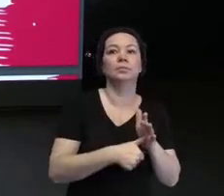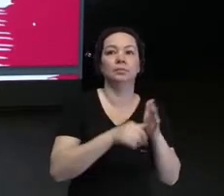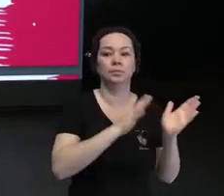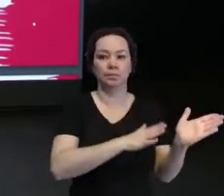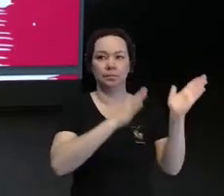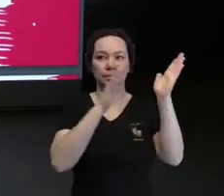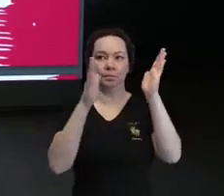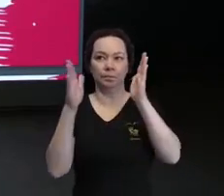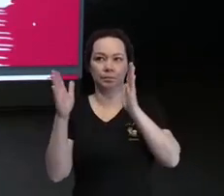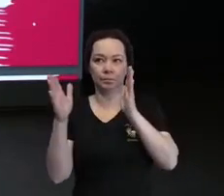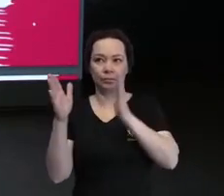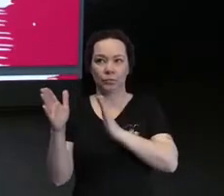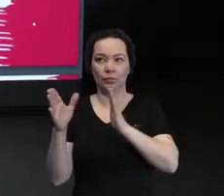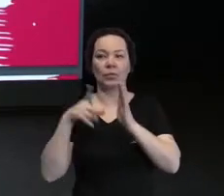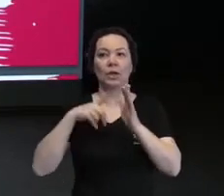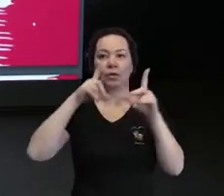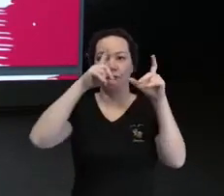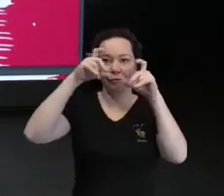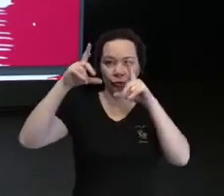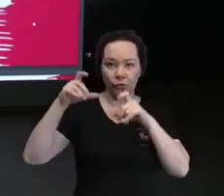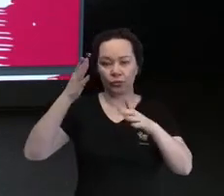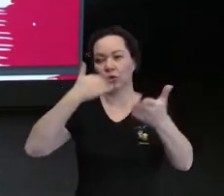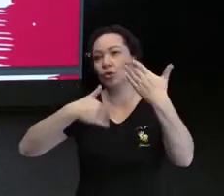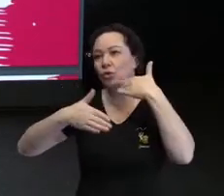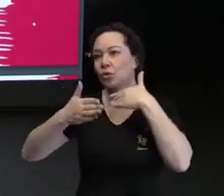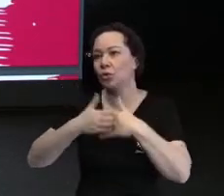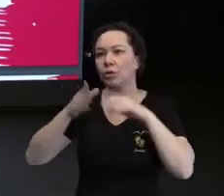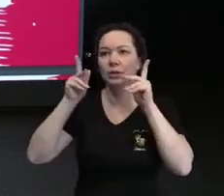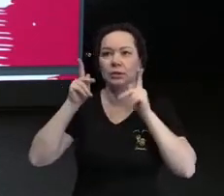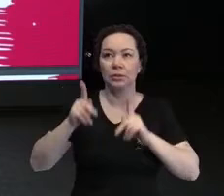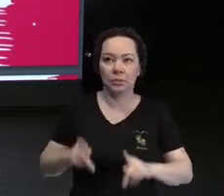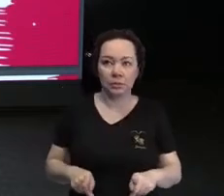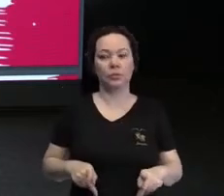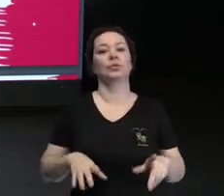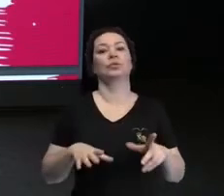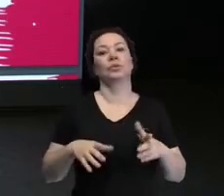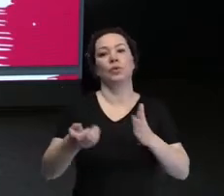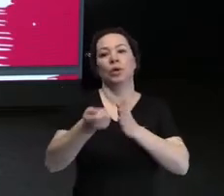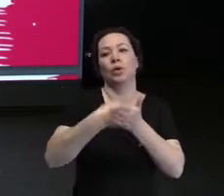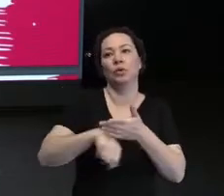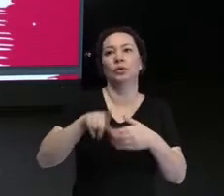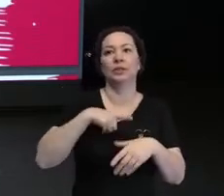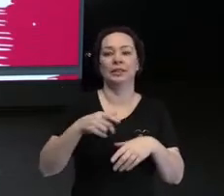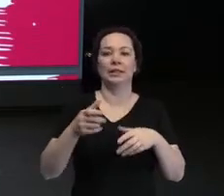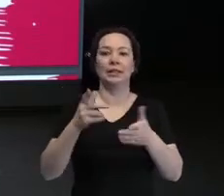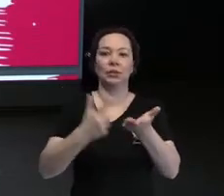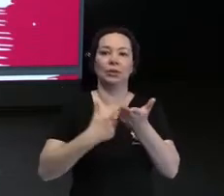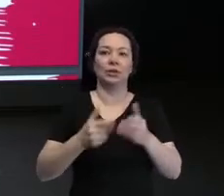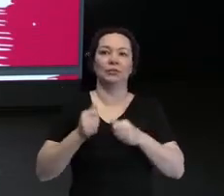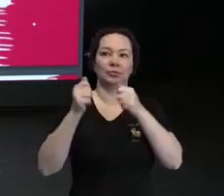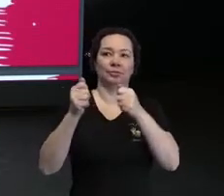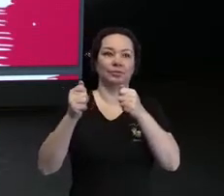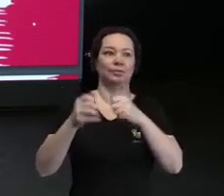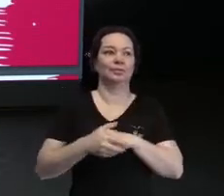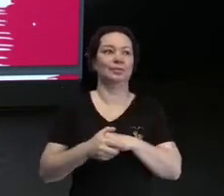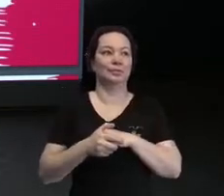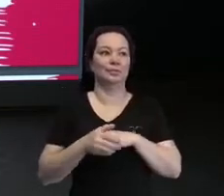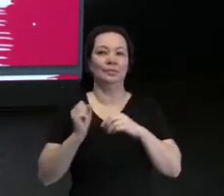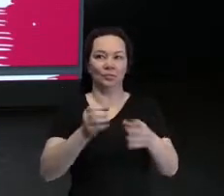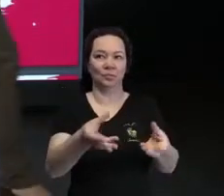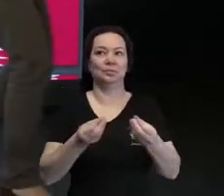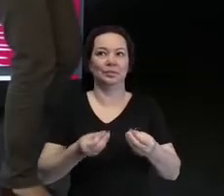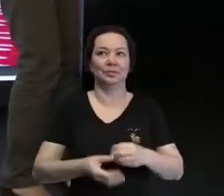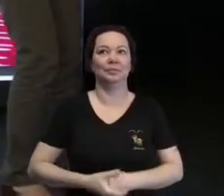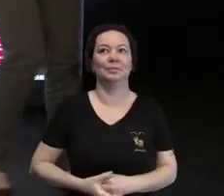fotografia com todos os autores, com a capa, com o livro na mão. E aí, eu